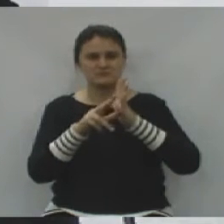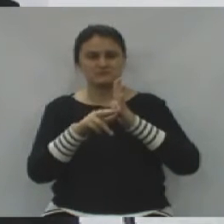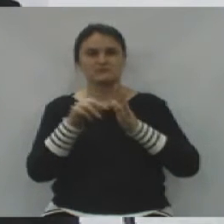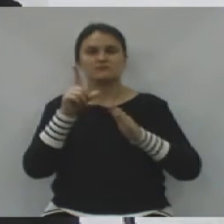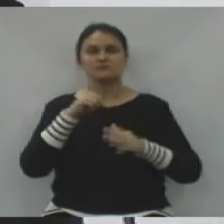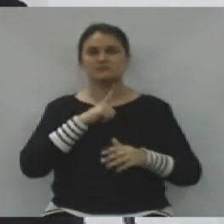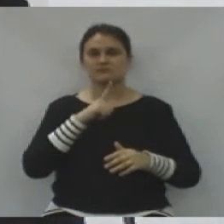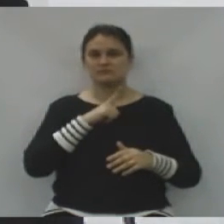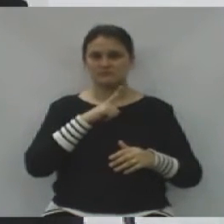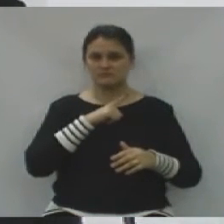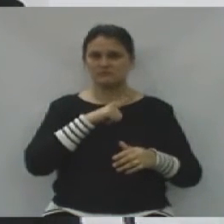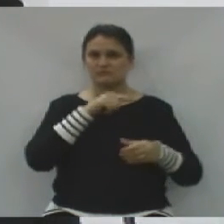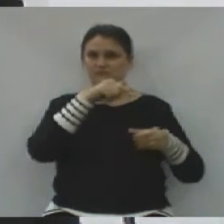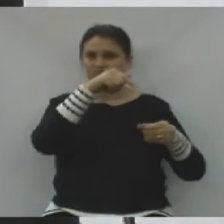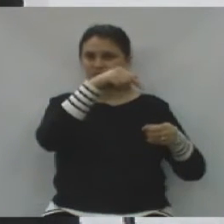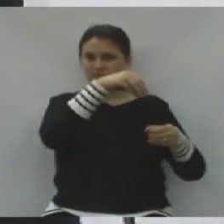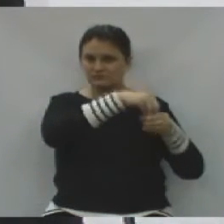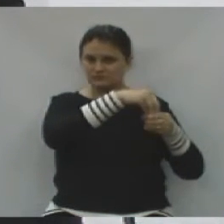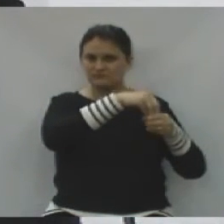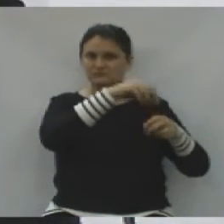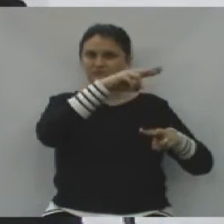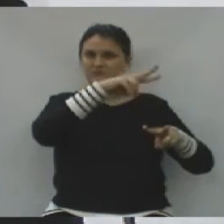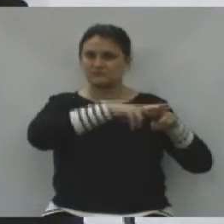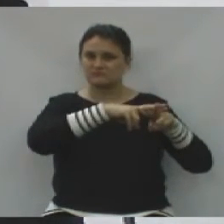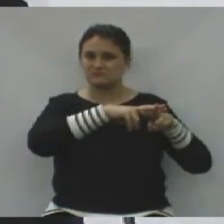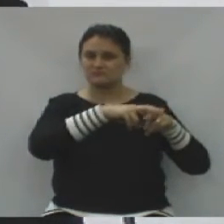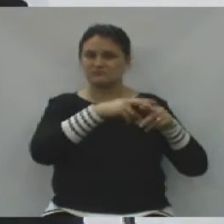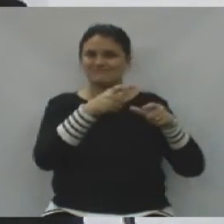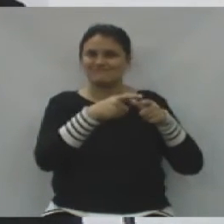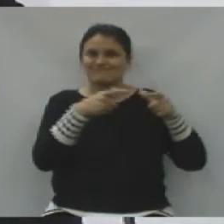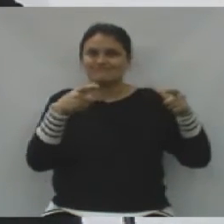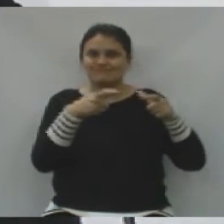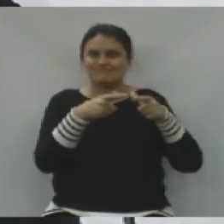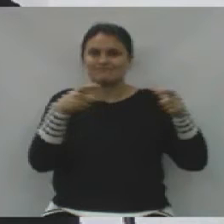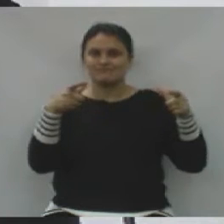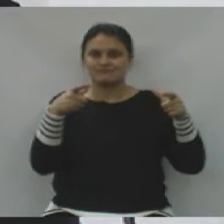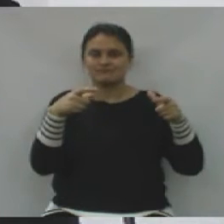instalado presídios de médio ou grande porte.